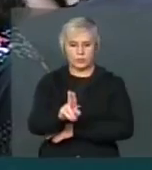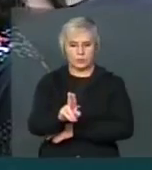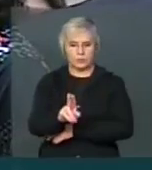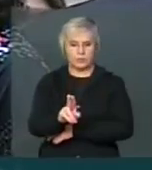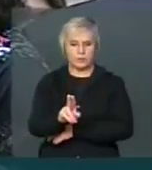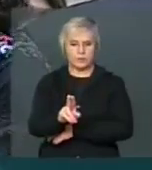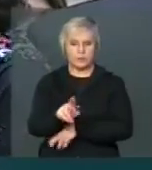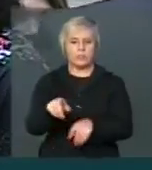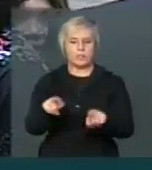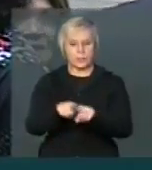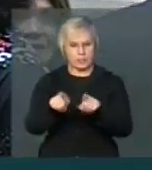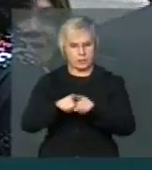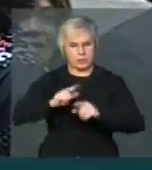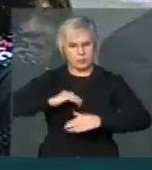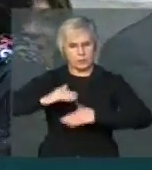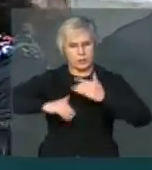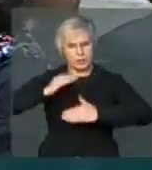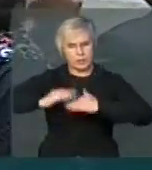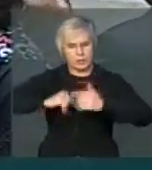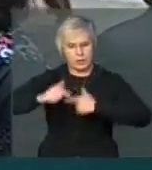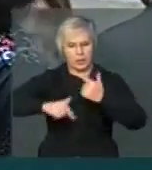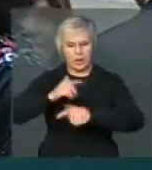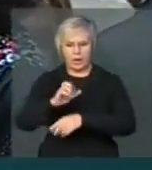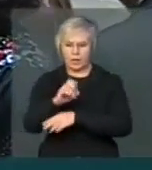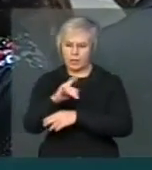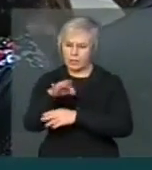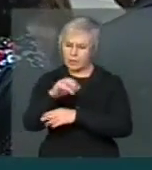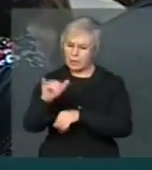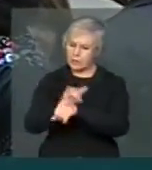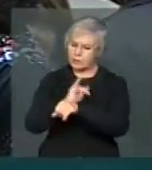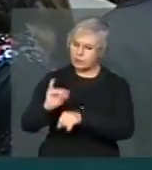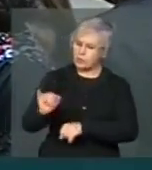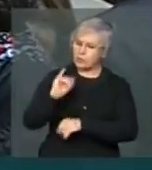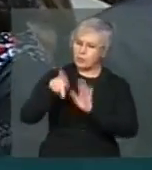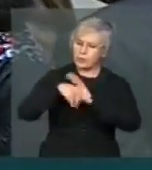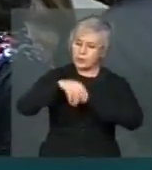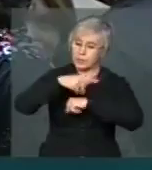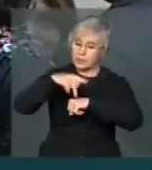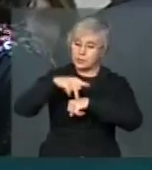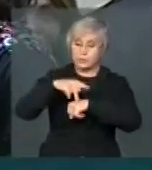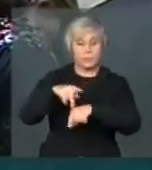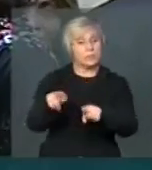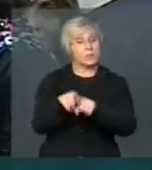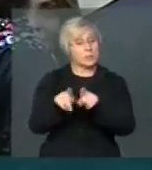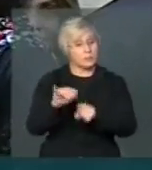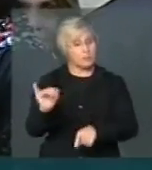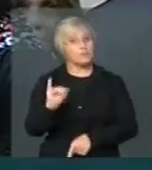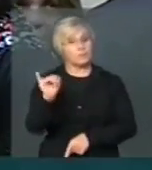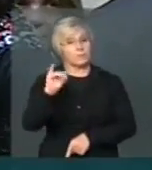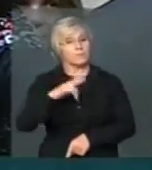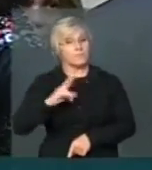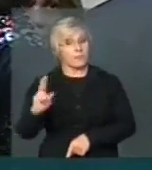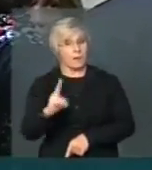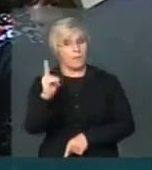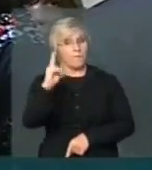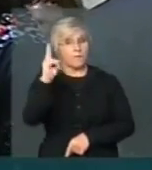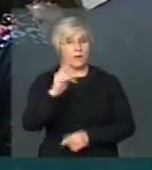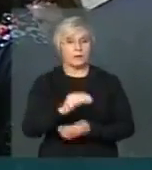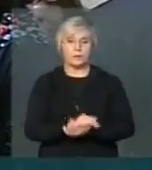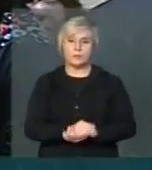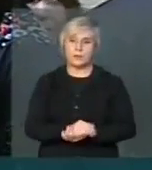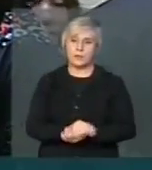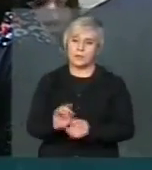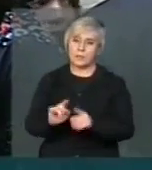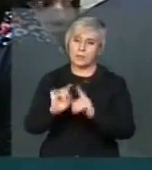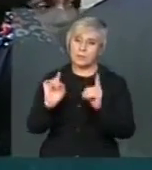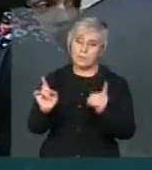que tem uma carreira de Estado, que é estratégica para o país, que tem uma importância que nós valorizamos, mas